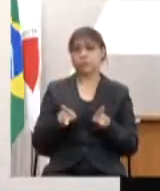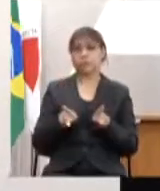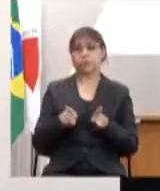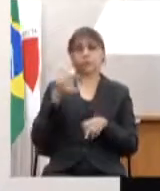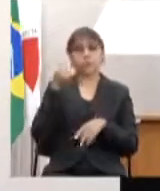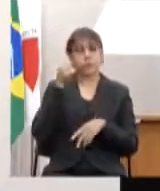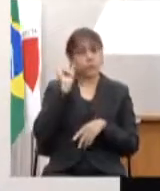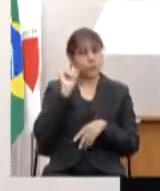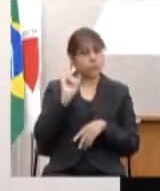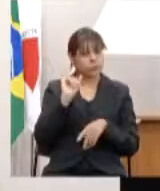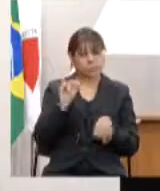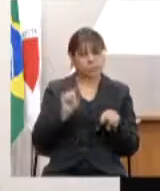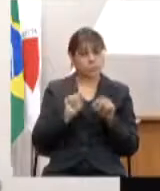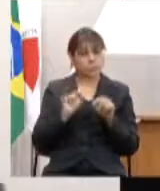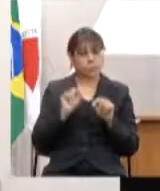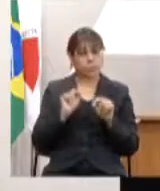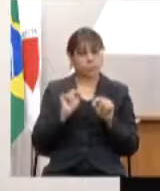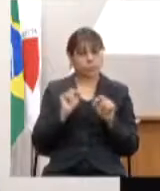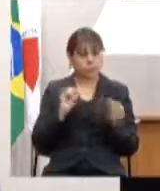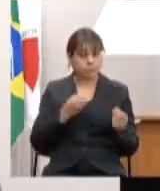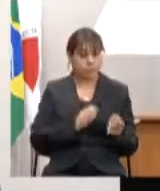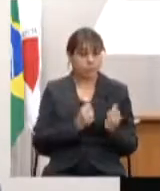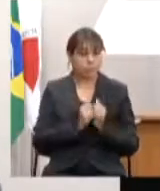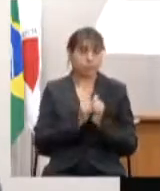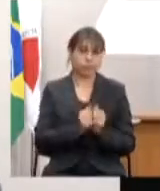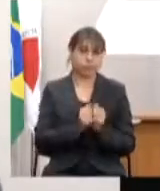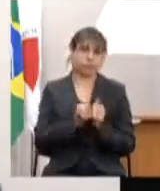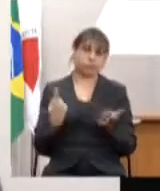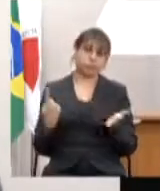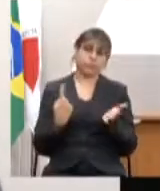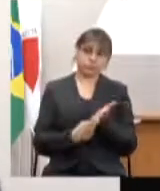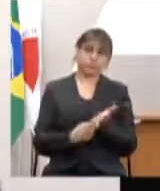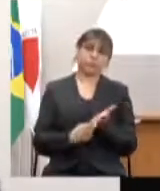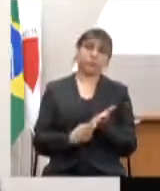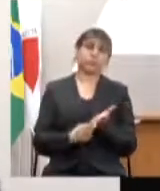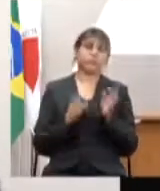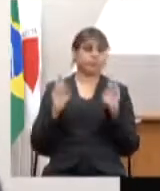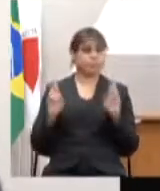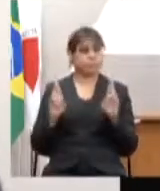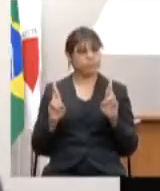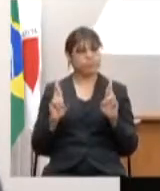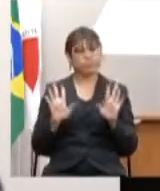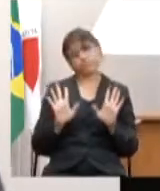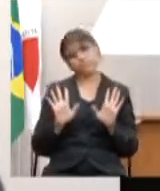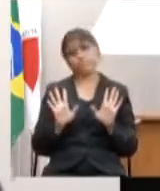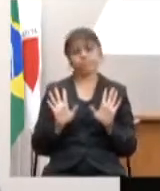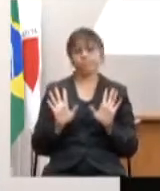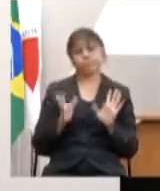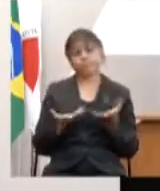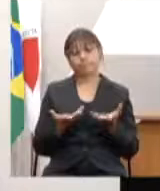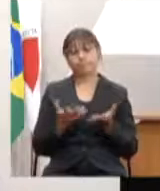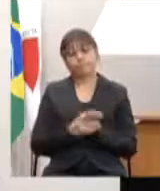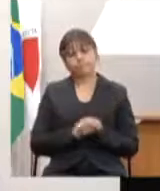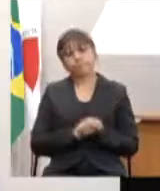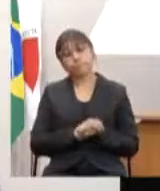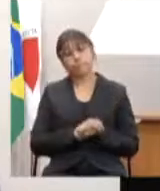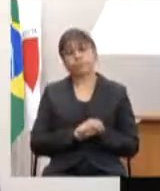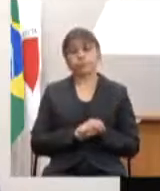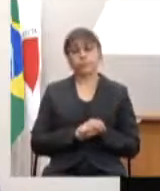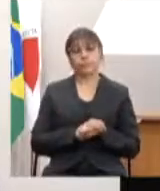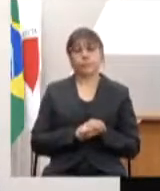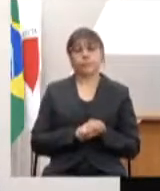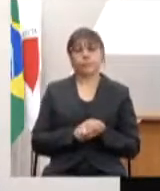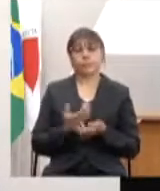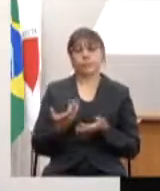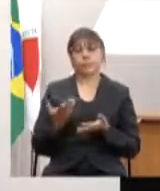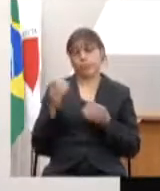construção do acordo é só isso eu espero que tenha o melhor dentro do possível porque o pior já